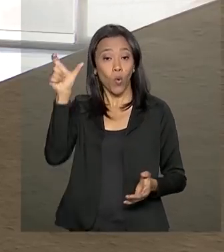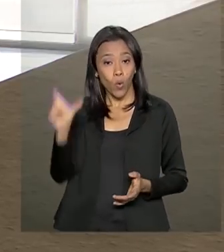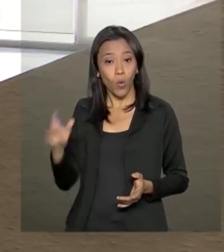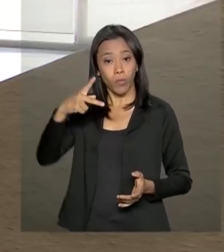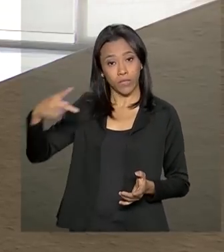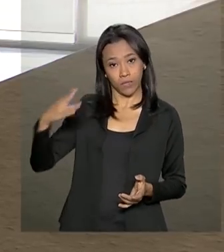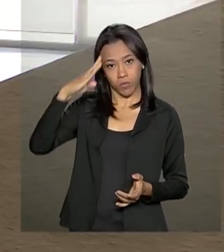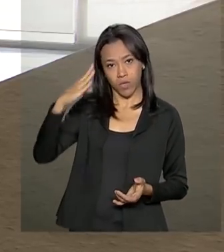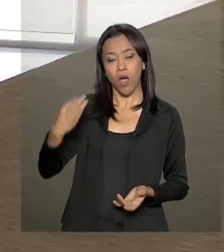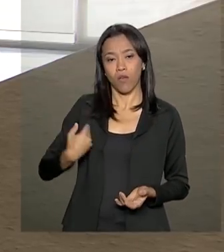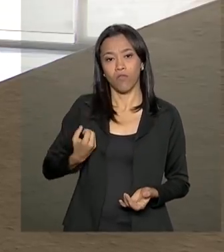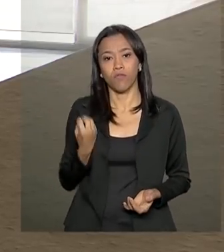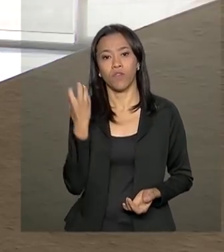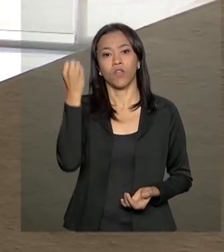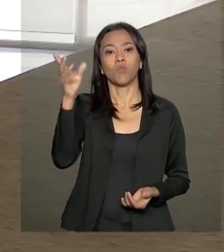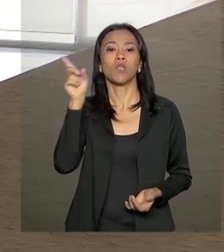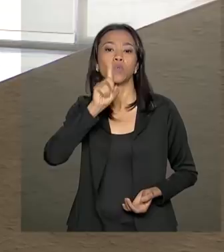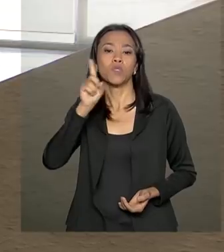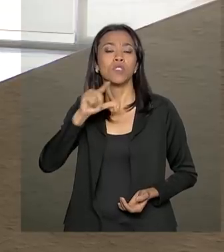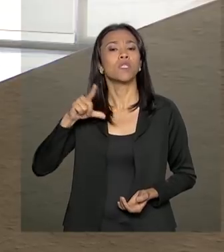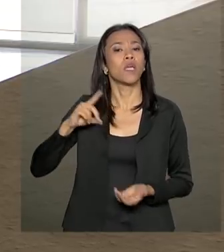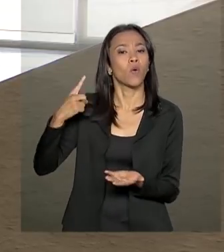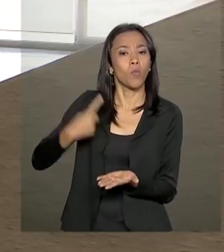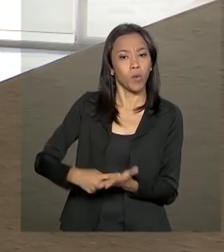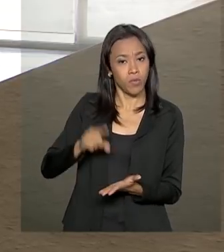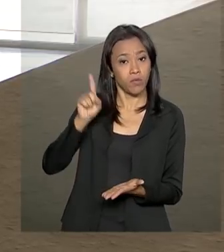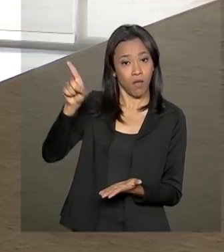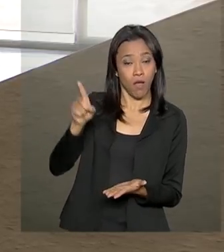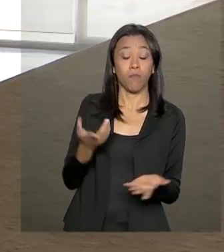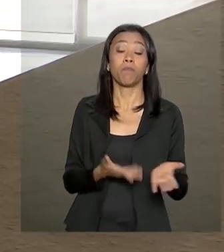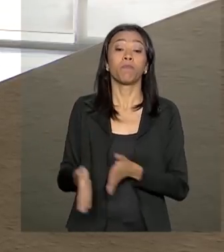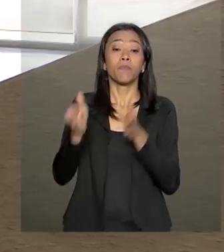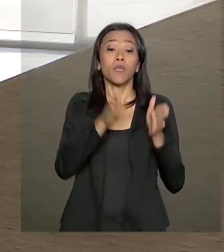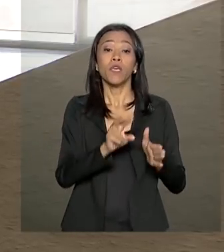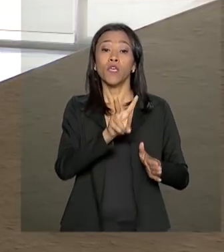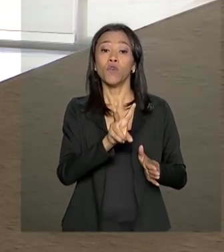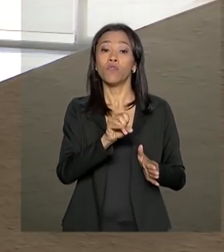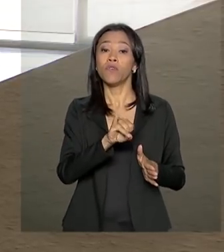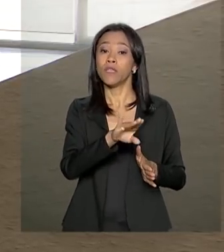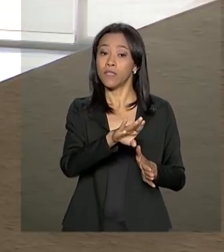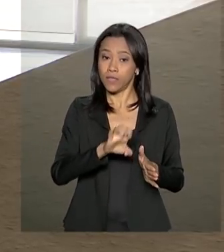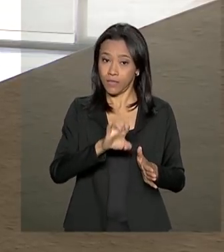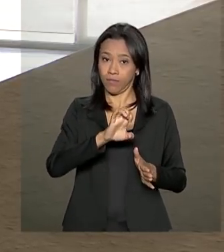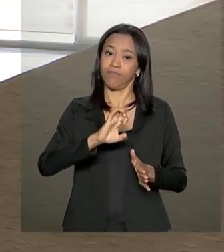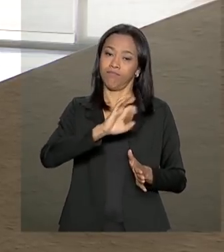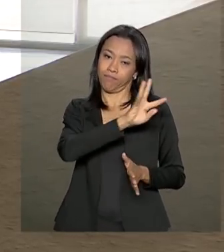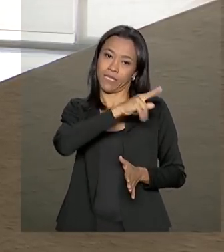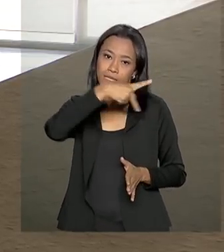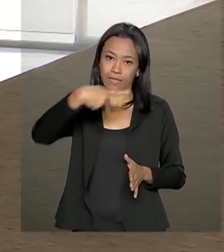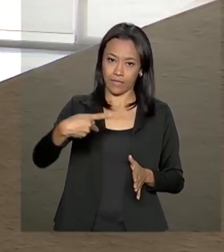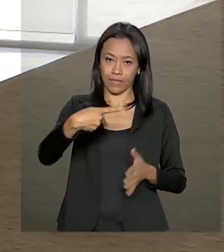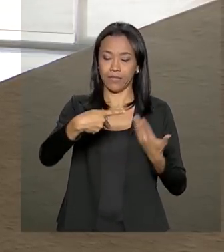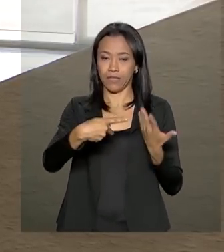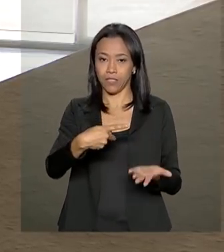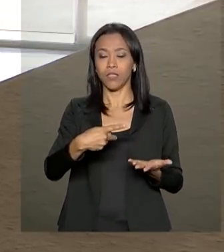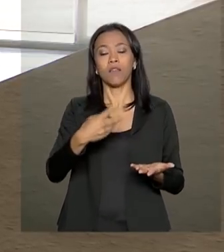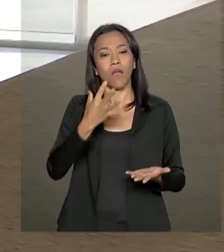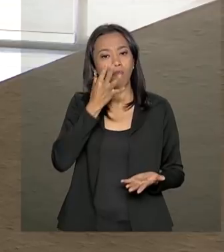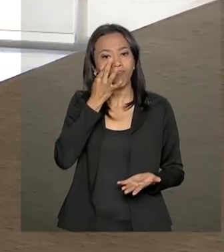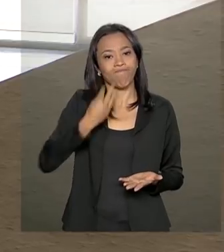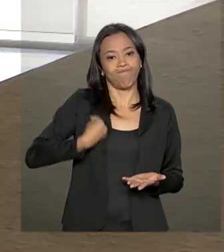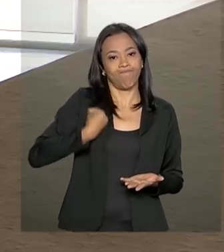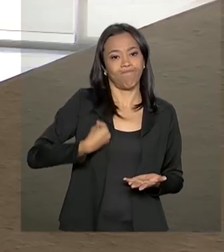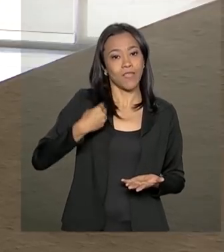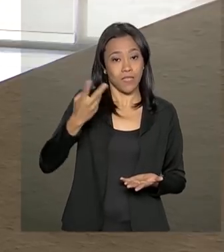Unidos, onde cumpre a agenda durante todo o dia. E o general Hamilton Mourão, presidente em exercício, está em São Paulo, onde também